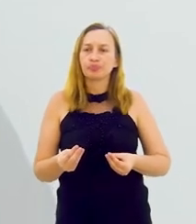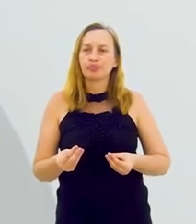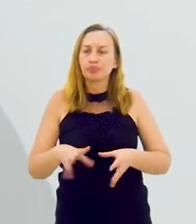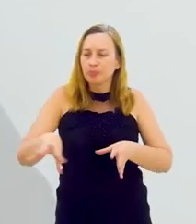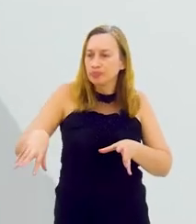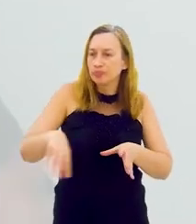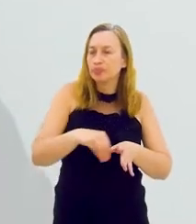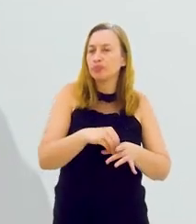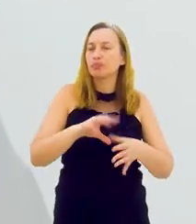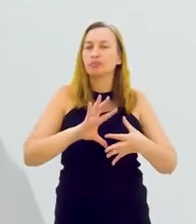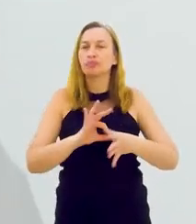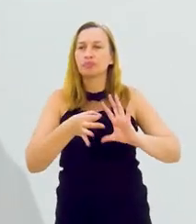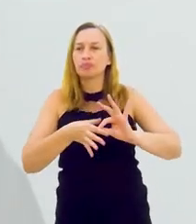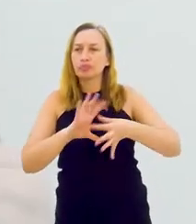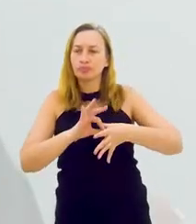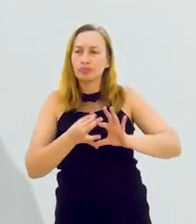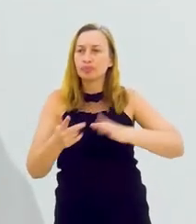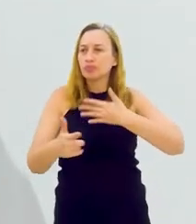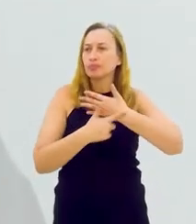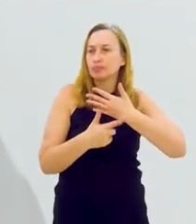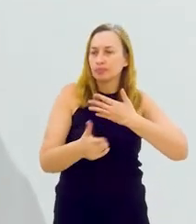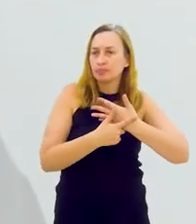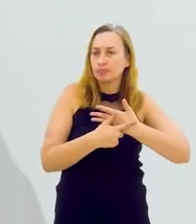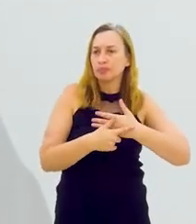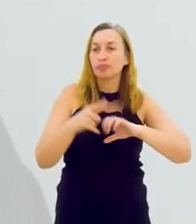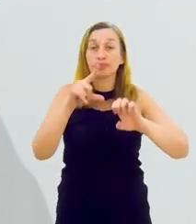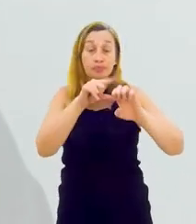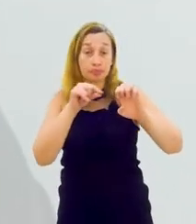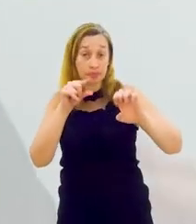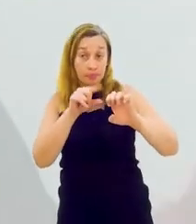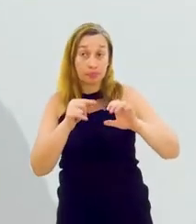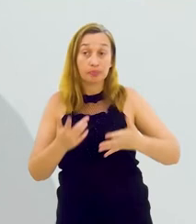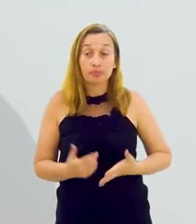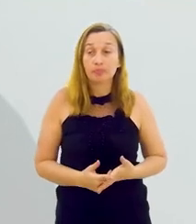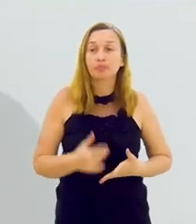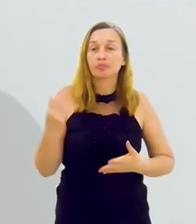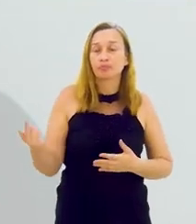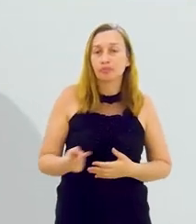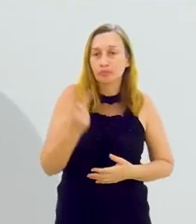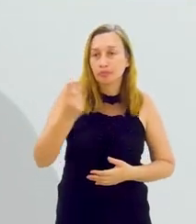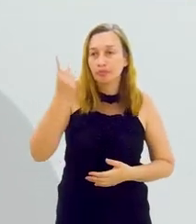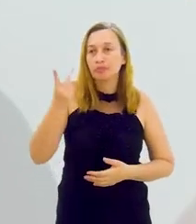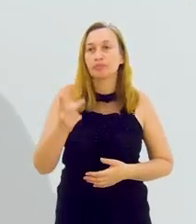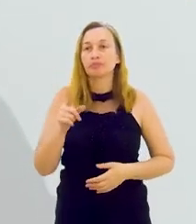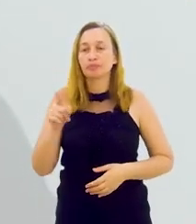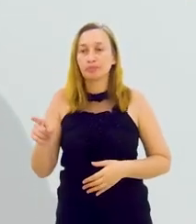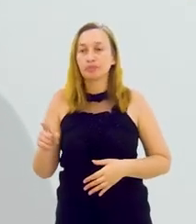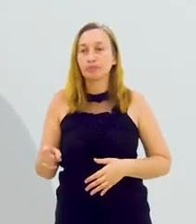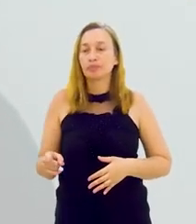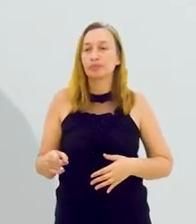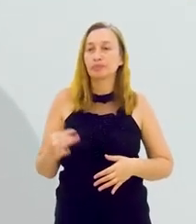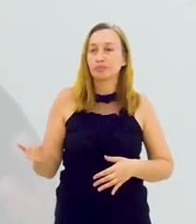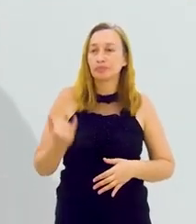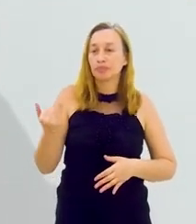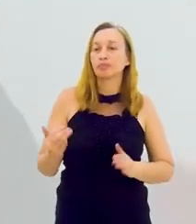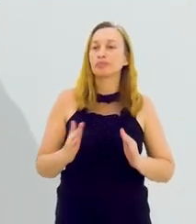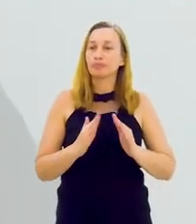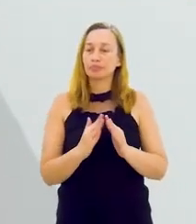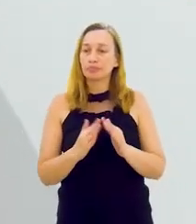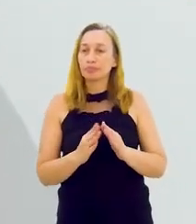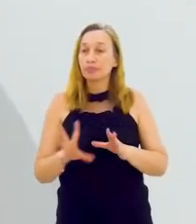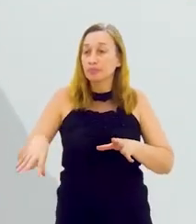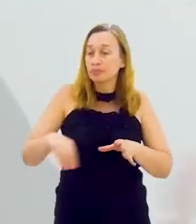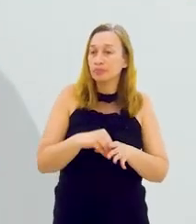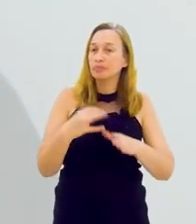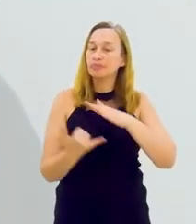gente atribui, como é que a gente traz, por exemplo, nesse contexto, o papel do intraempreendedor, na valorização daquele que é